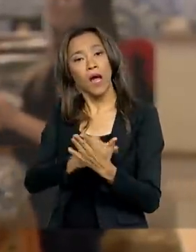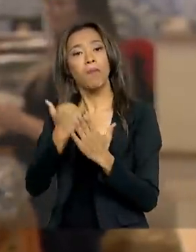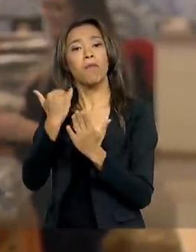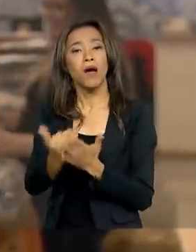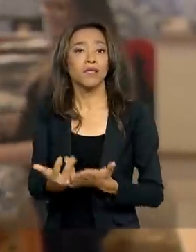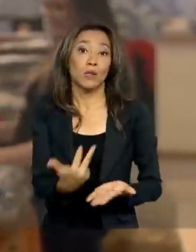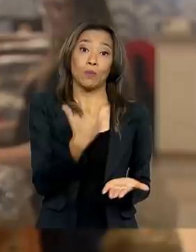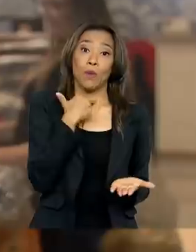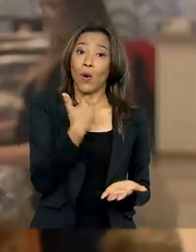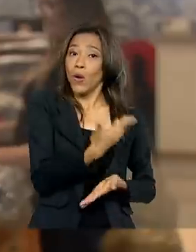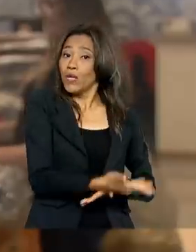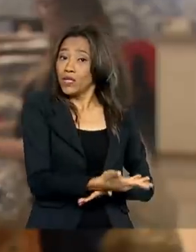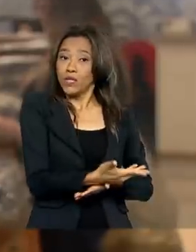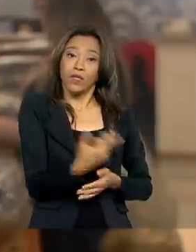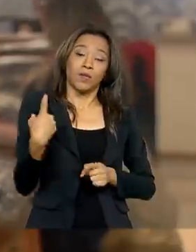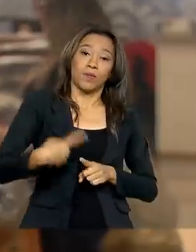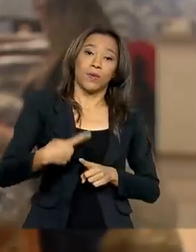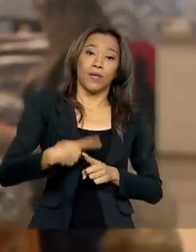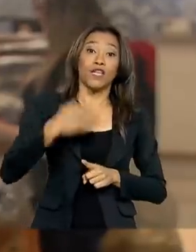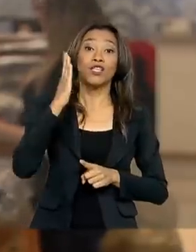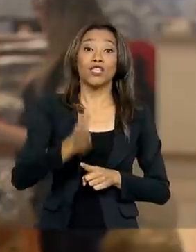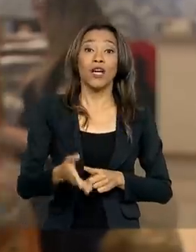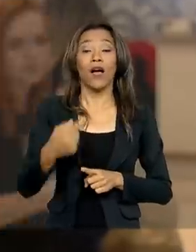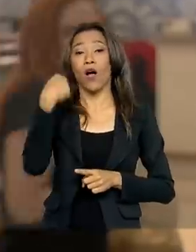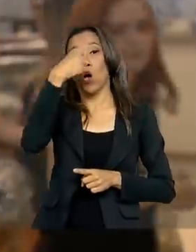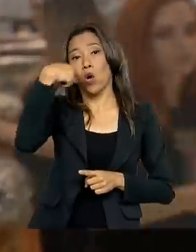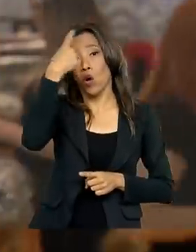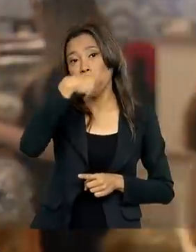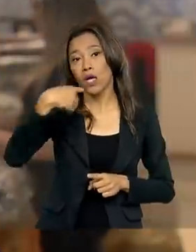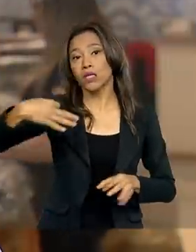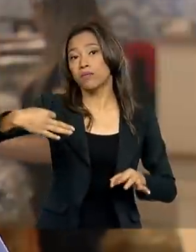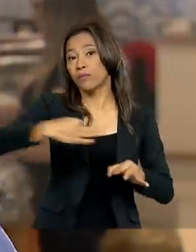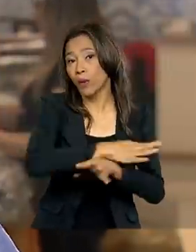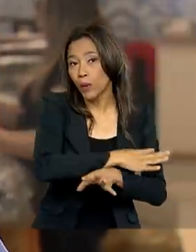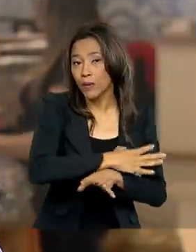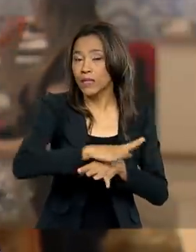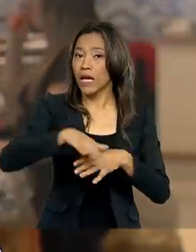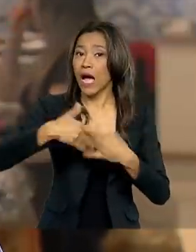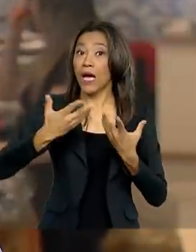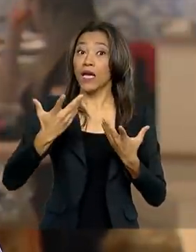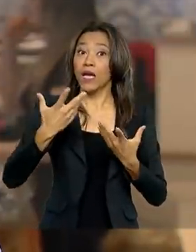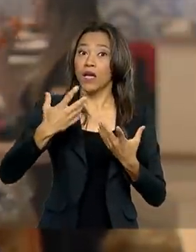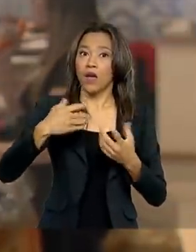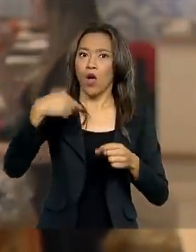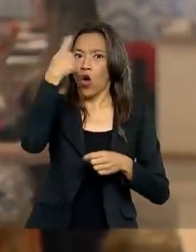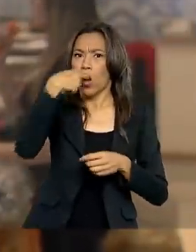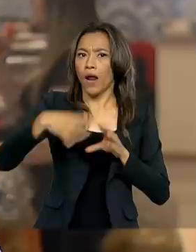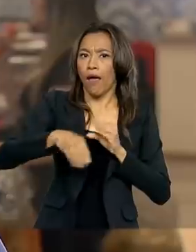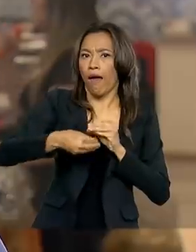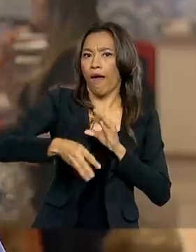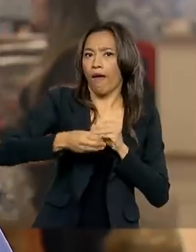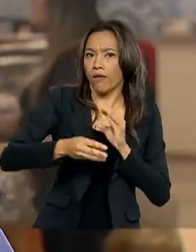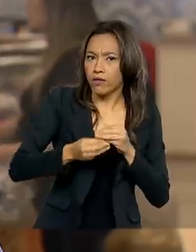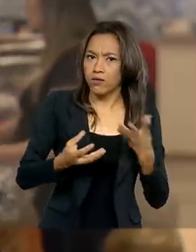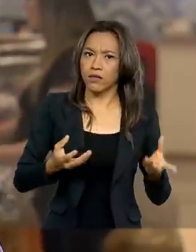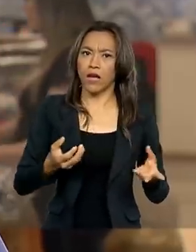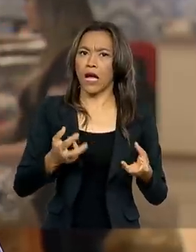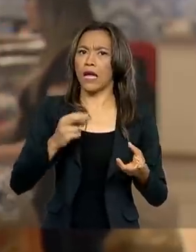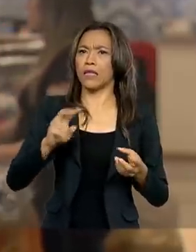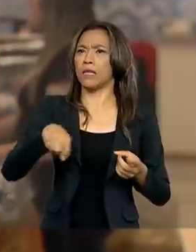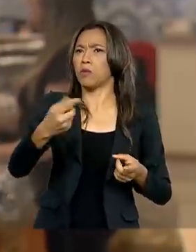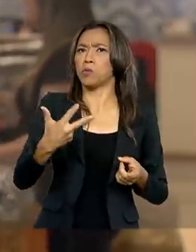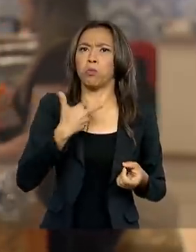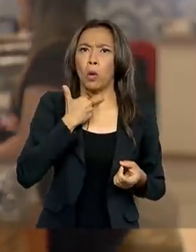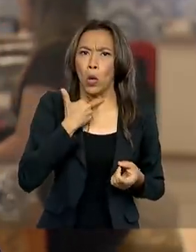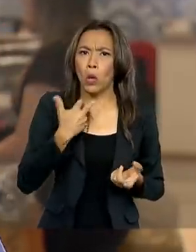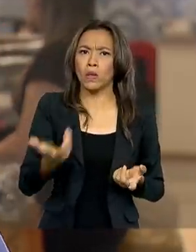Porque passou um determinado número de horas e aí precisa, ah, hora extra, no máximo duas. Depois isso não pode mais, você tem